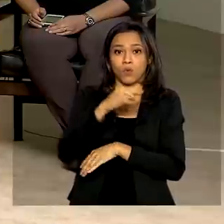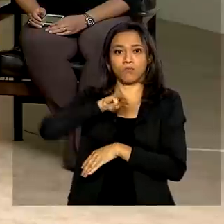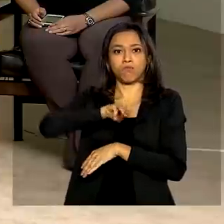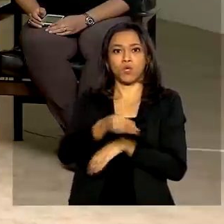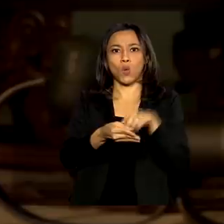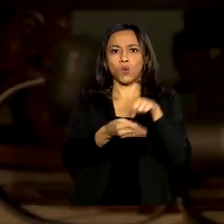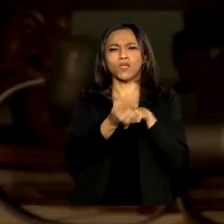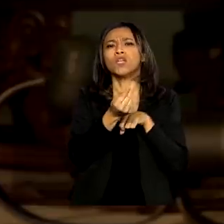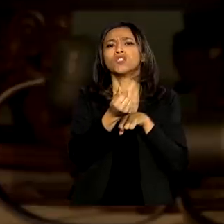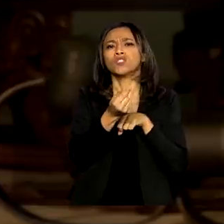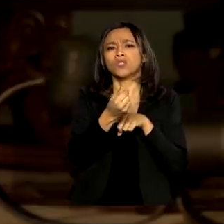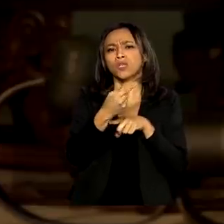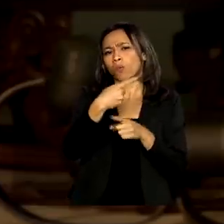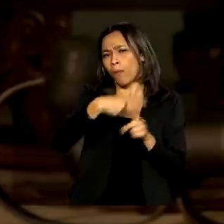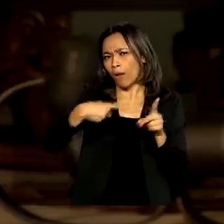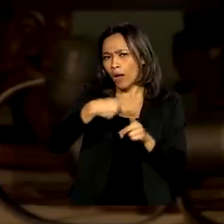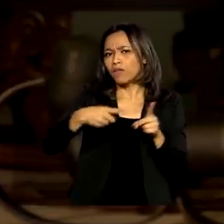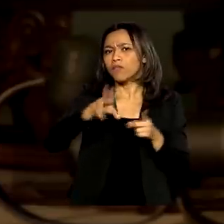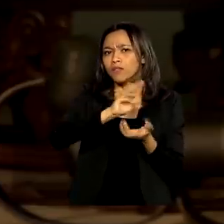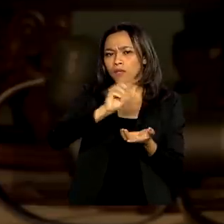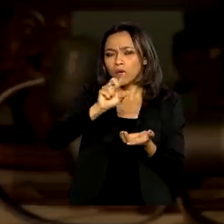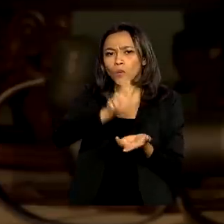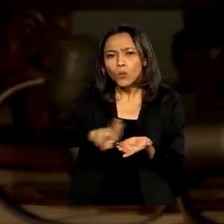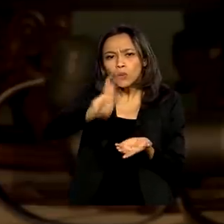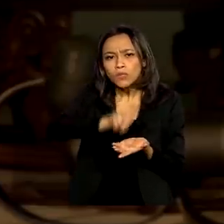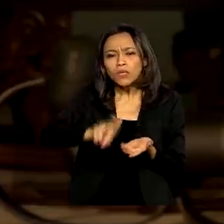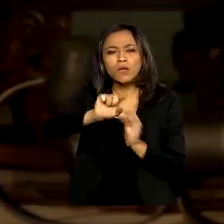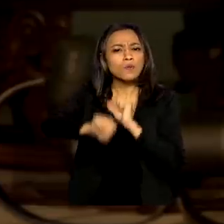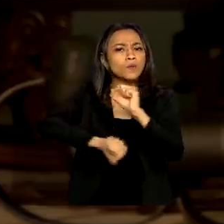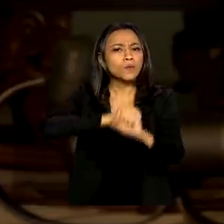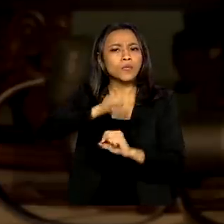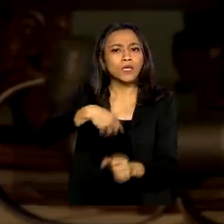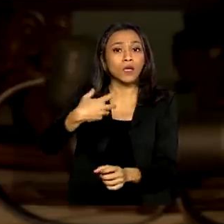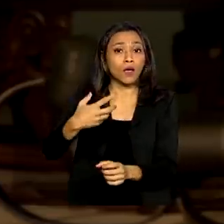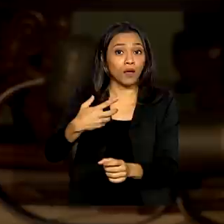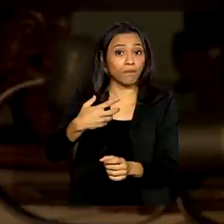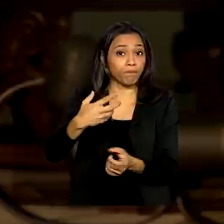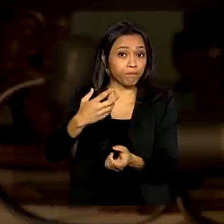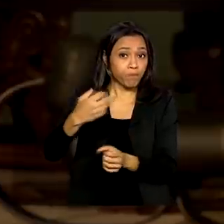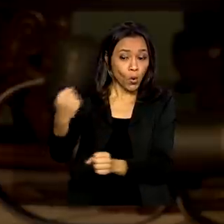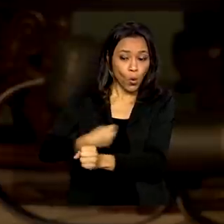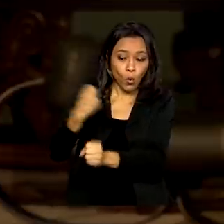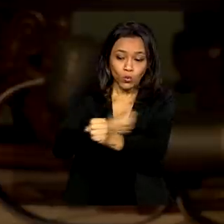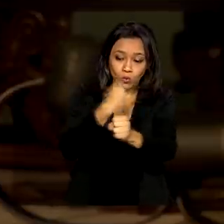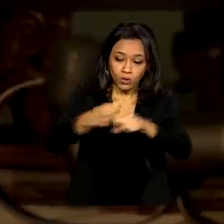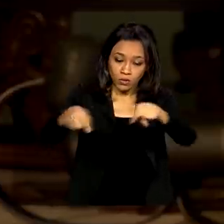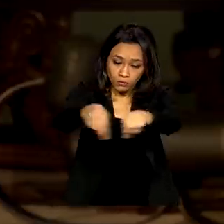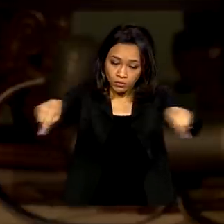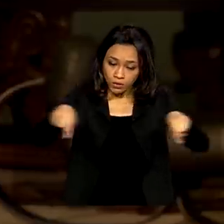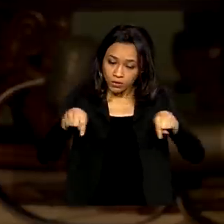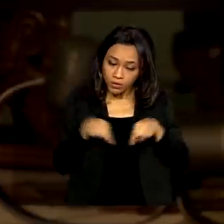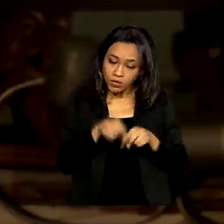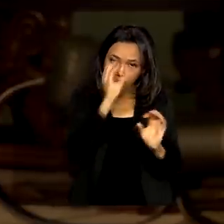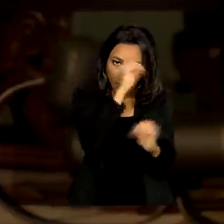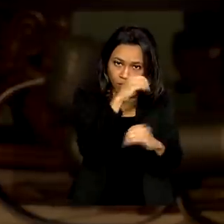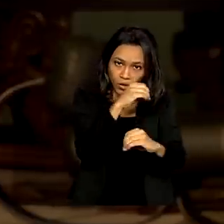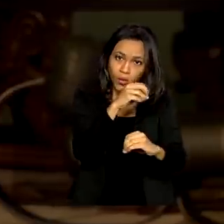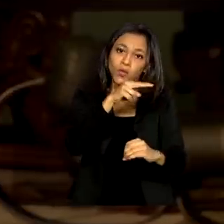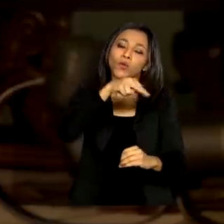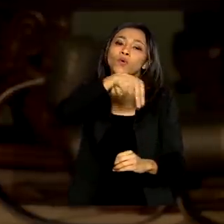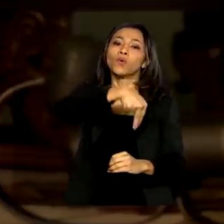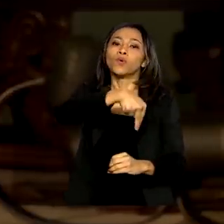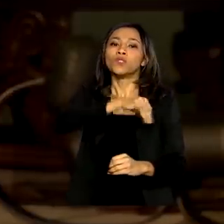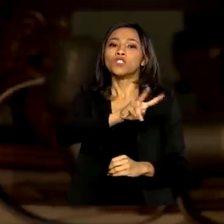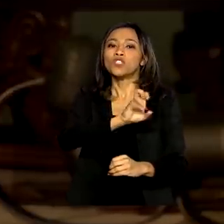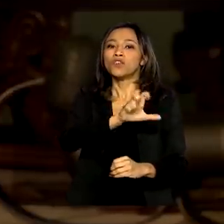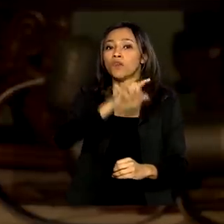desses recursos vão ser aplicados na construção e estudo, construção laboratório nível 3 e o estudo, e o início